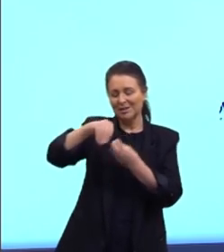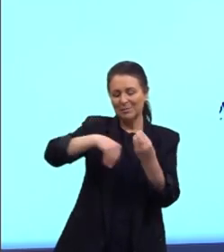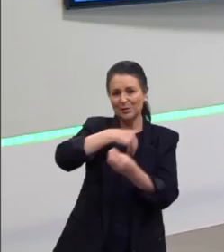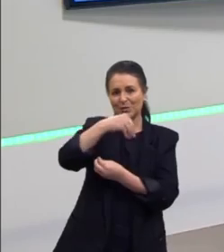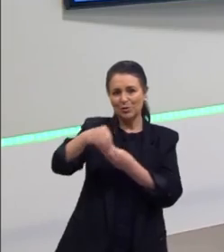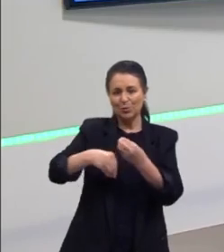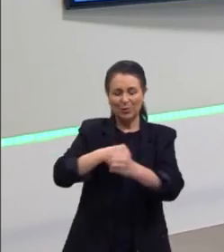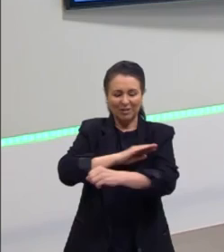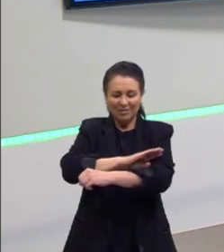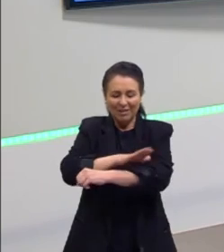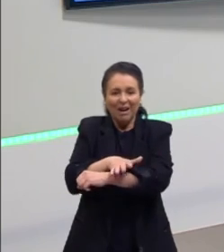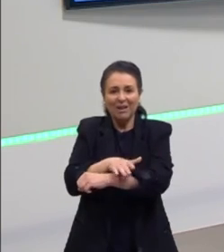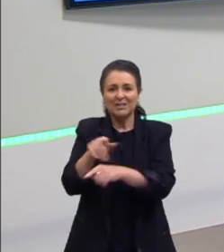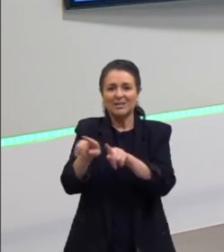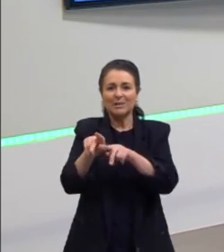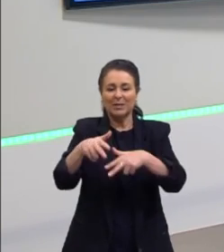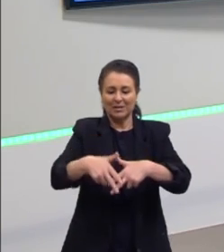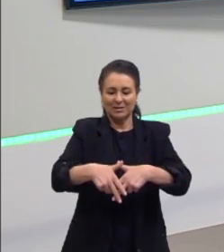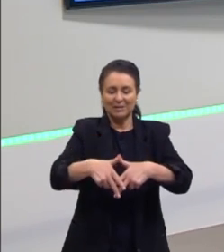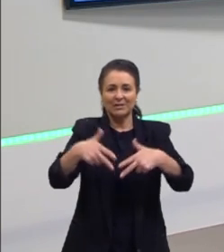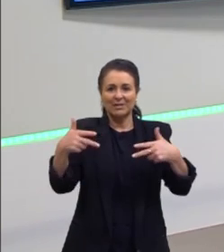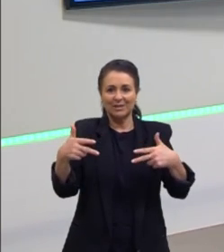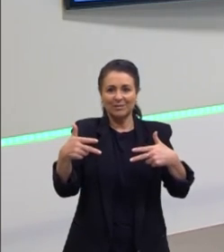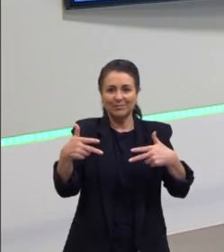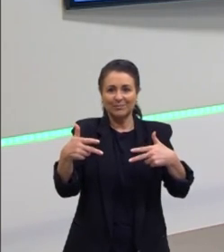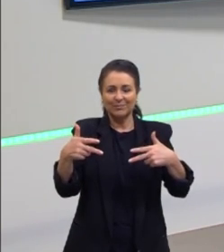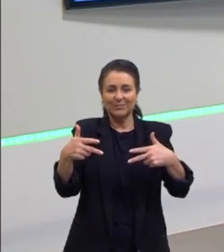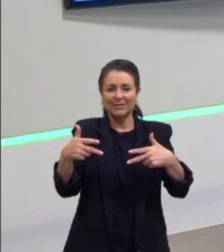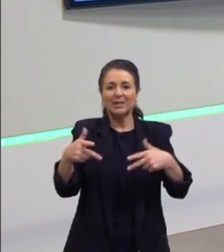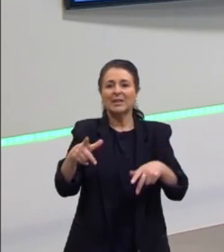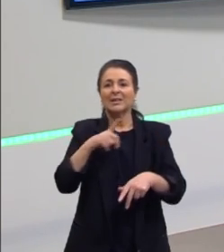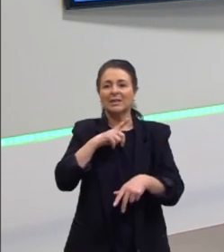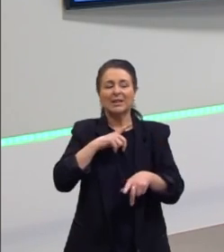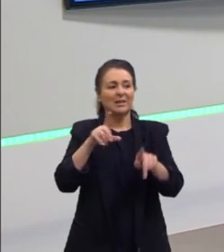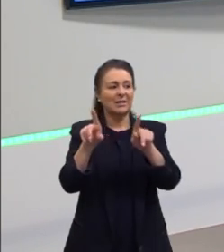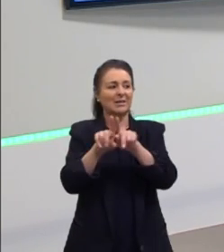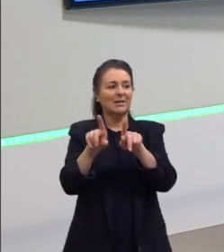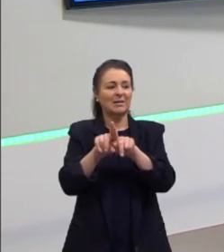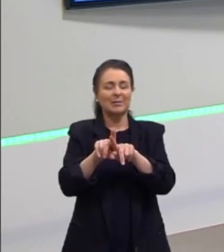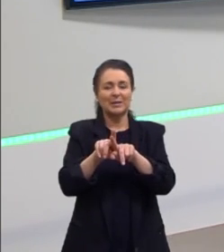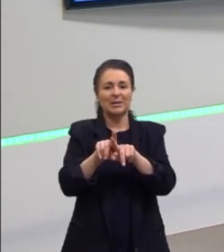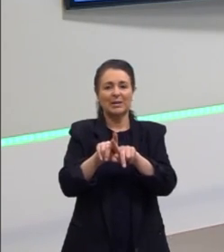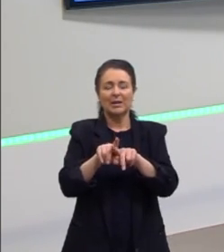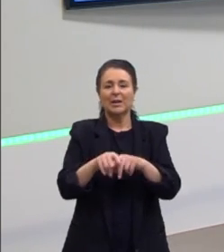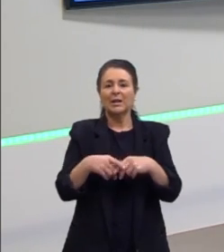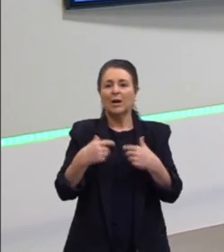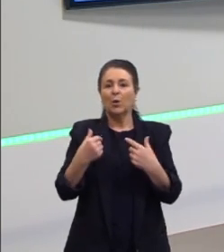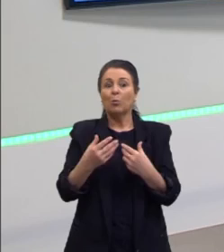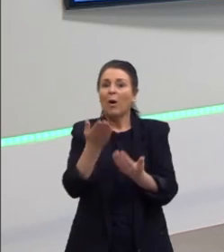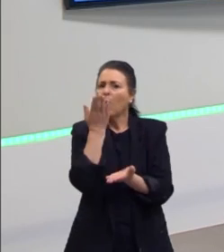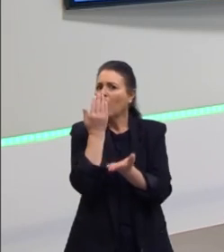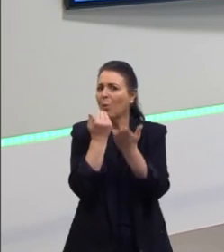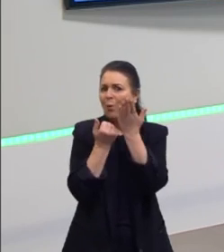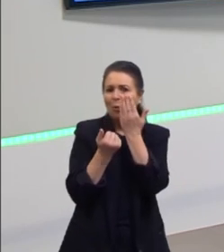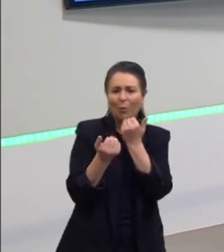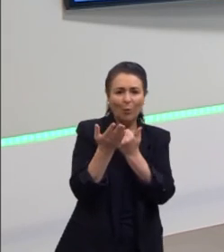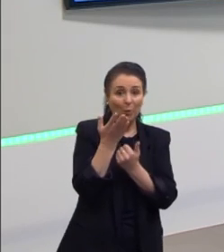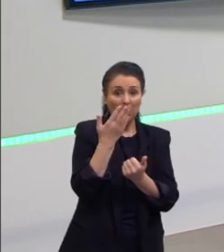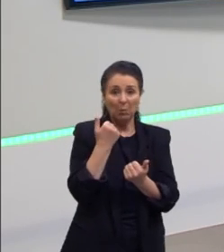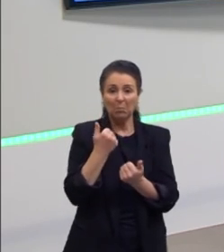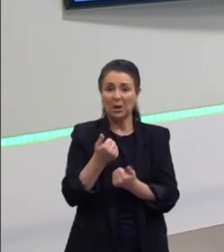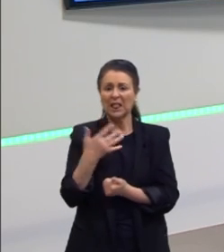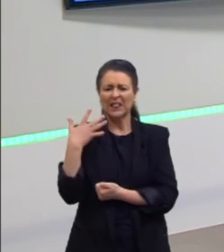raças, dessas etnias, nós vamos ter, gente, uma gastronomia muito rica,